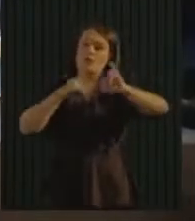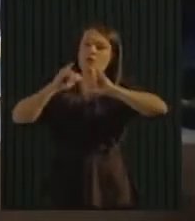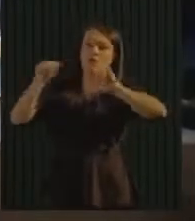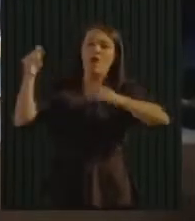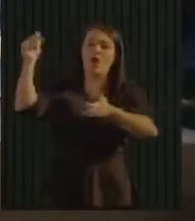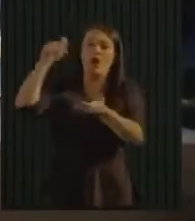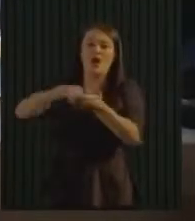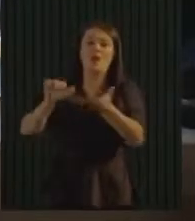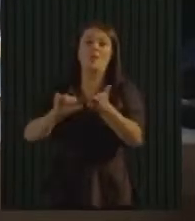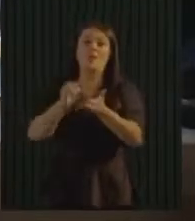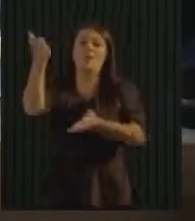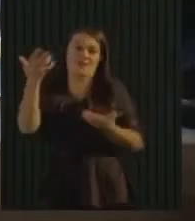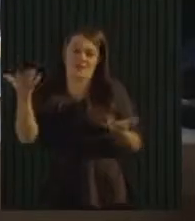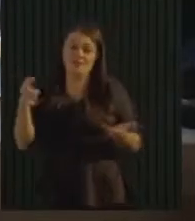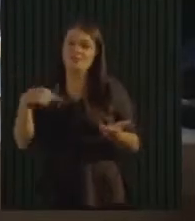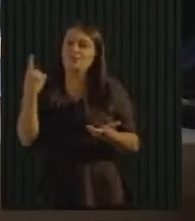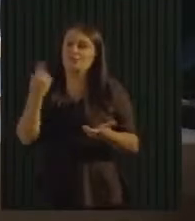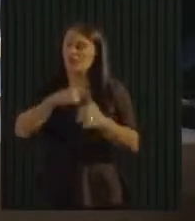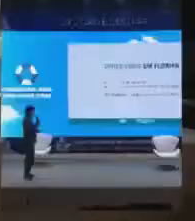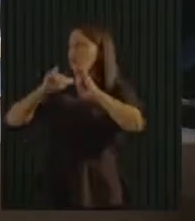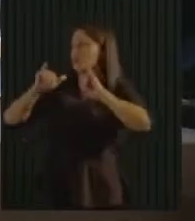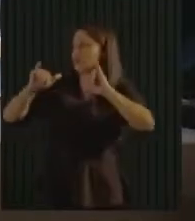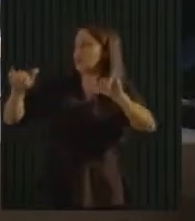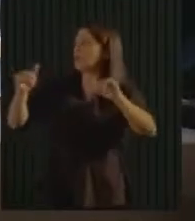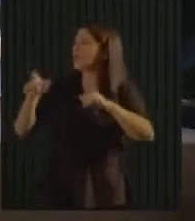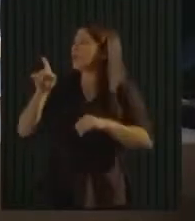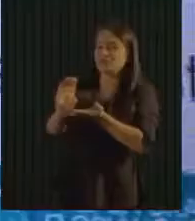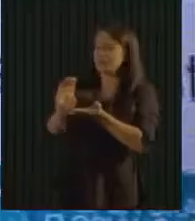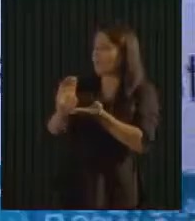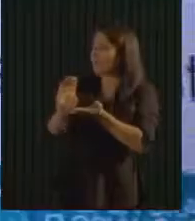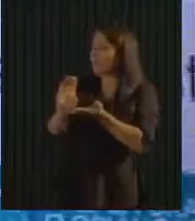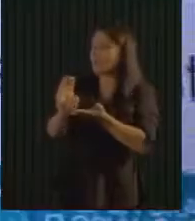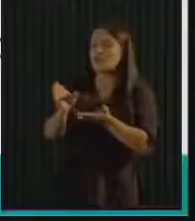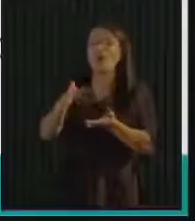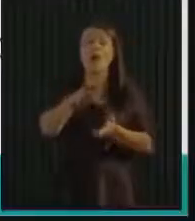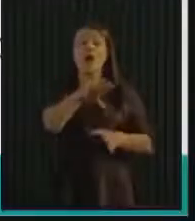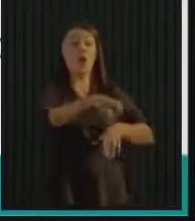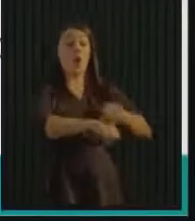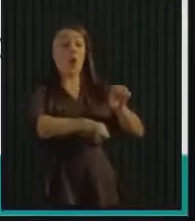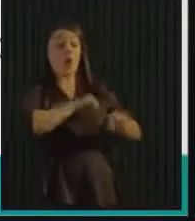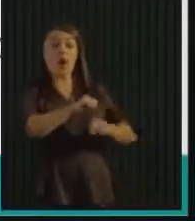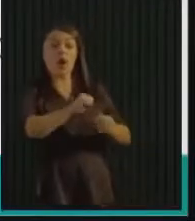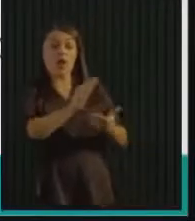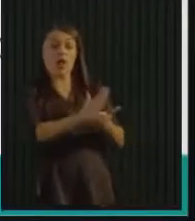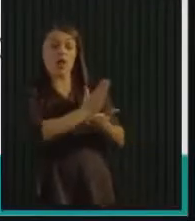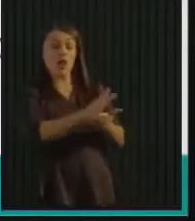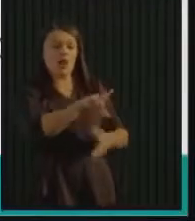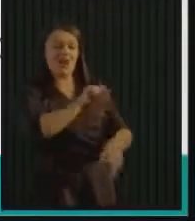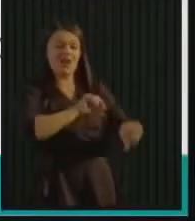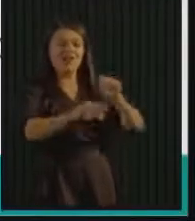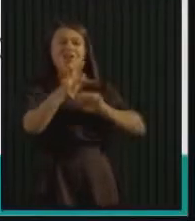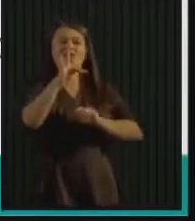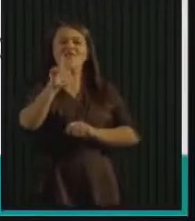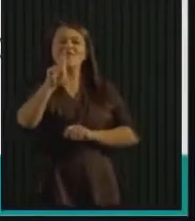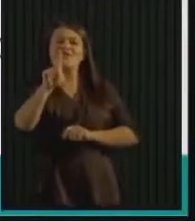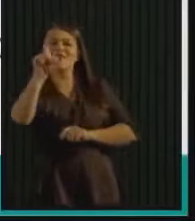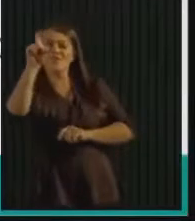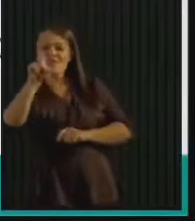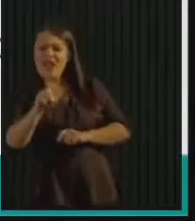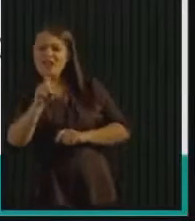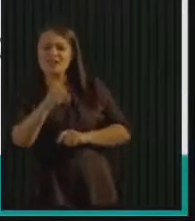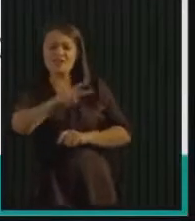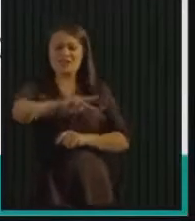grande incentivador. Deve para vocês a grande novidade, que é a coleta, que a gente chamou coleta seletiva flex. Porque